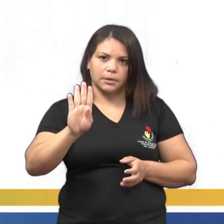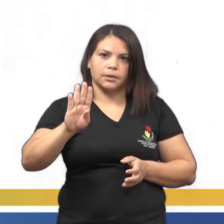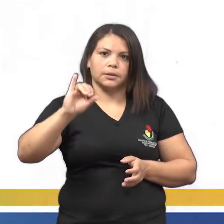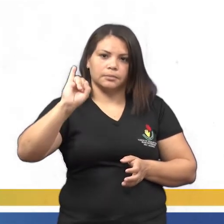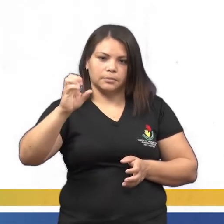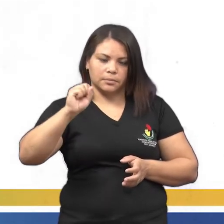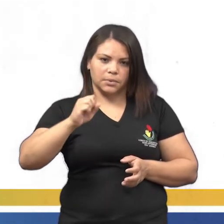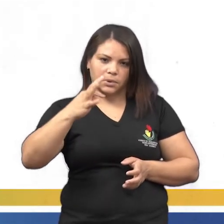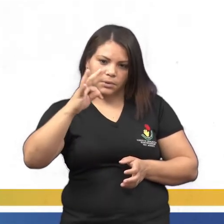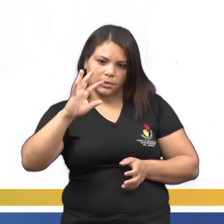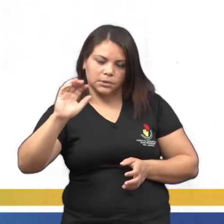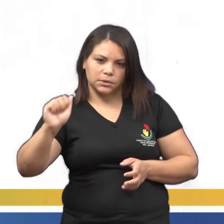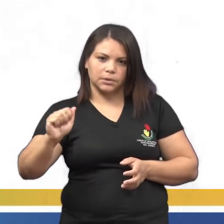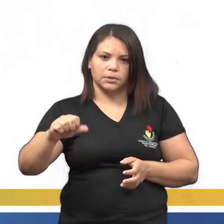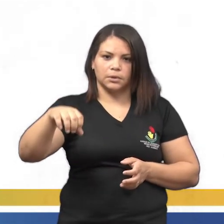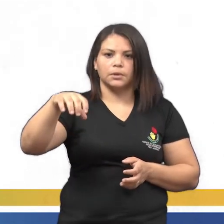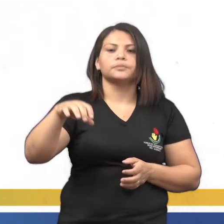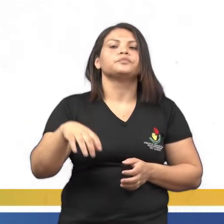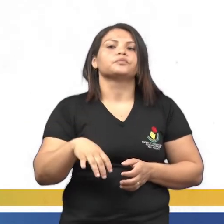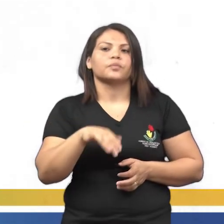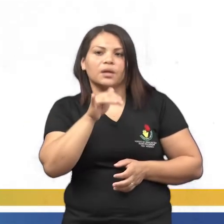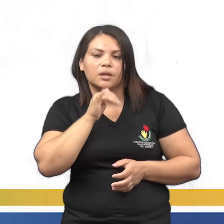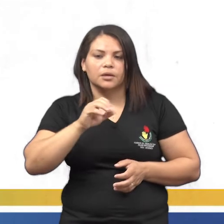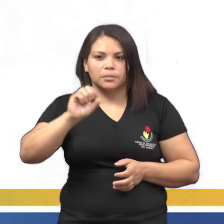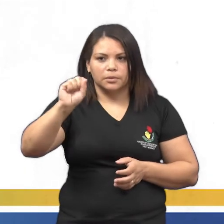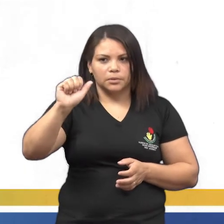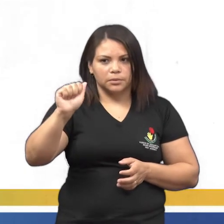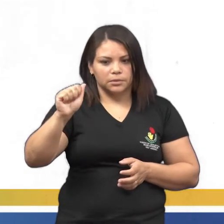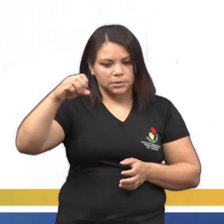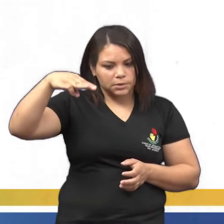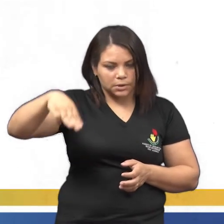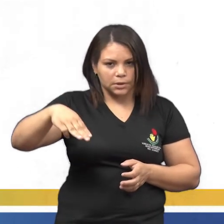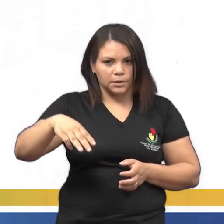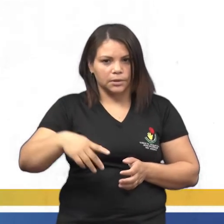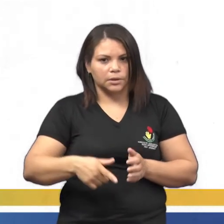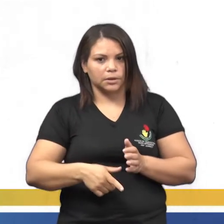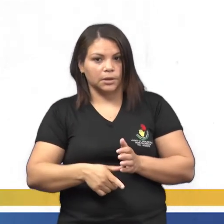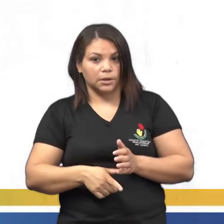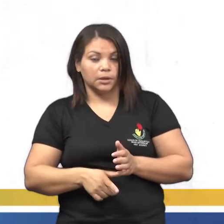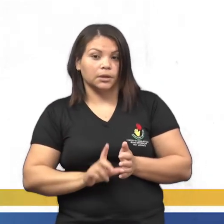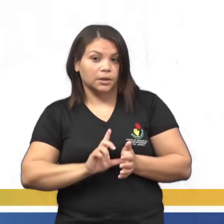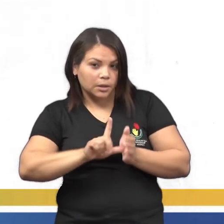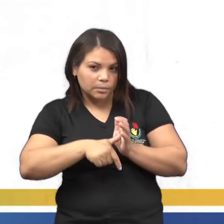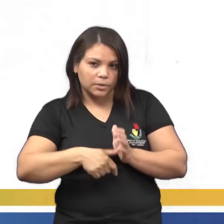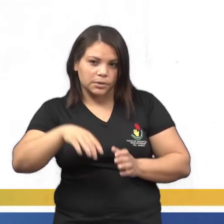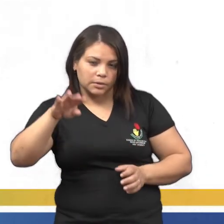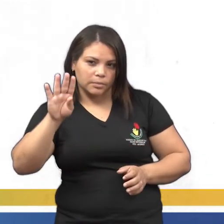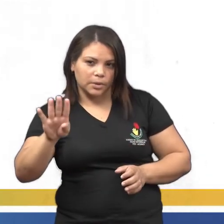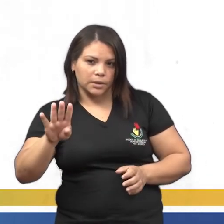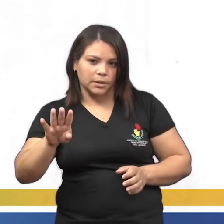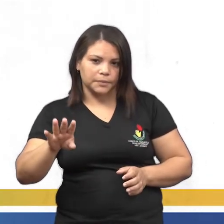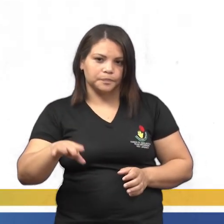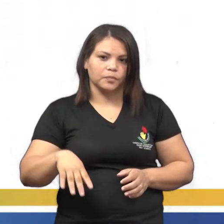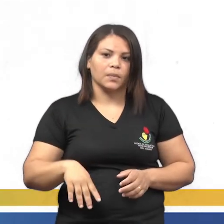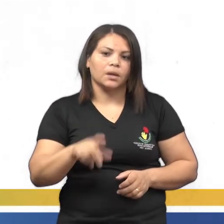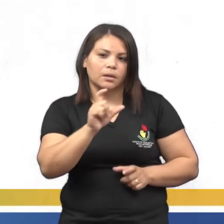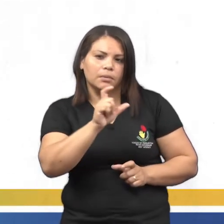san, né? Ou, no caso, vai utilizar o M, porque logo em seguida vem o B, né? E na palavra